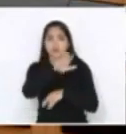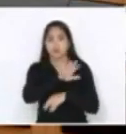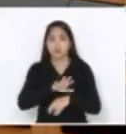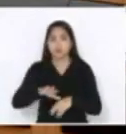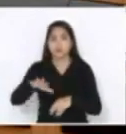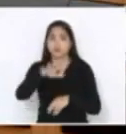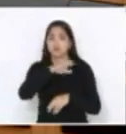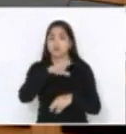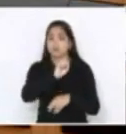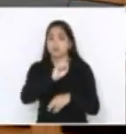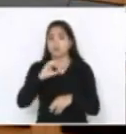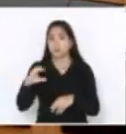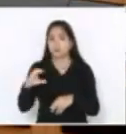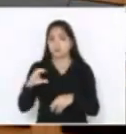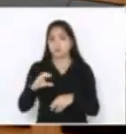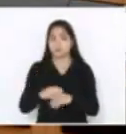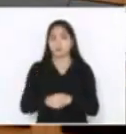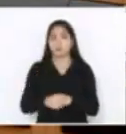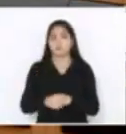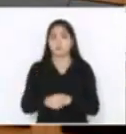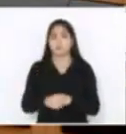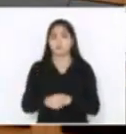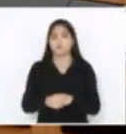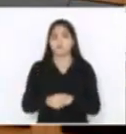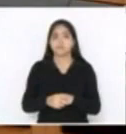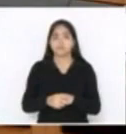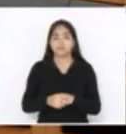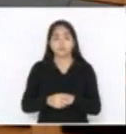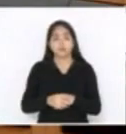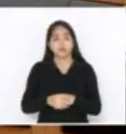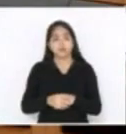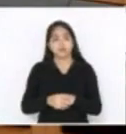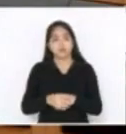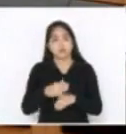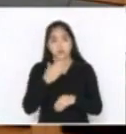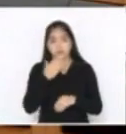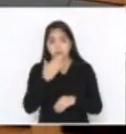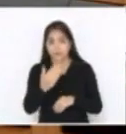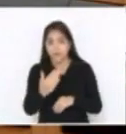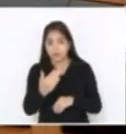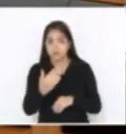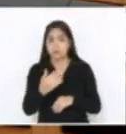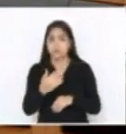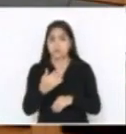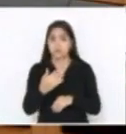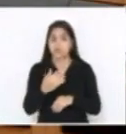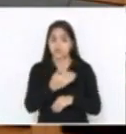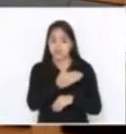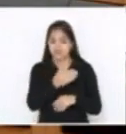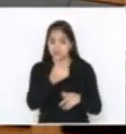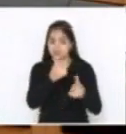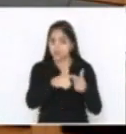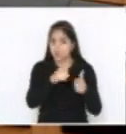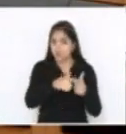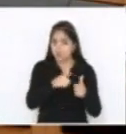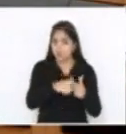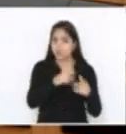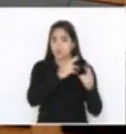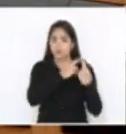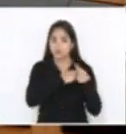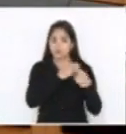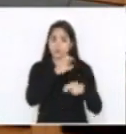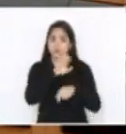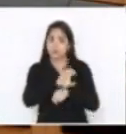de Santa Catarina. Penso que este é um problema de Estado, não é uma